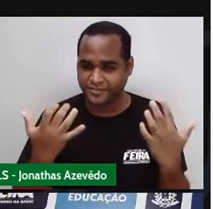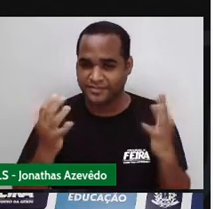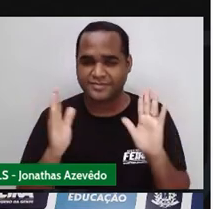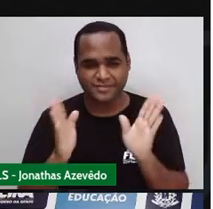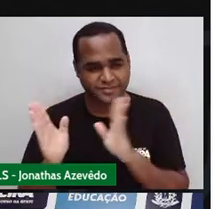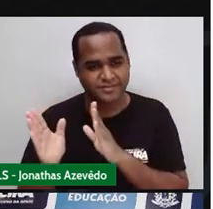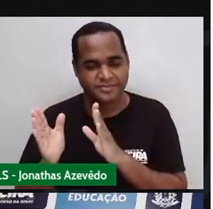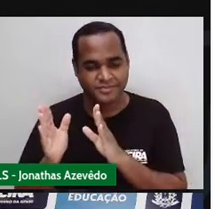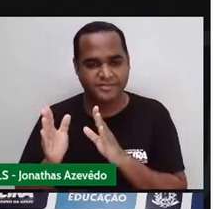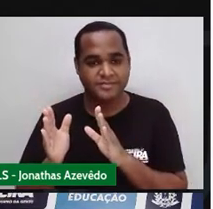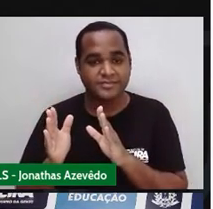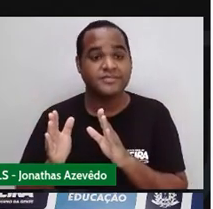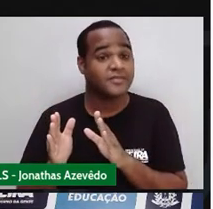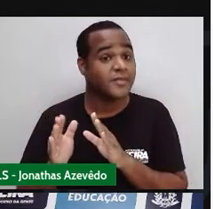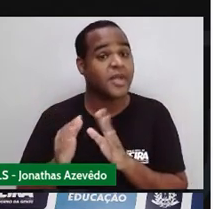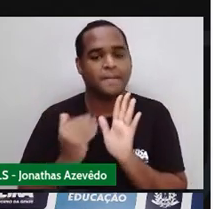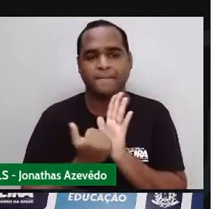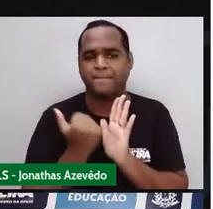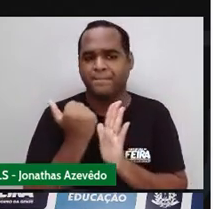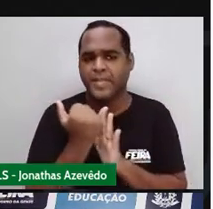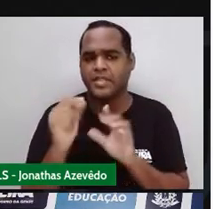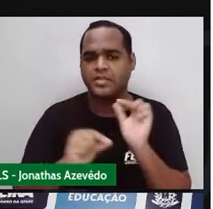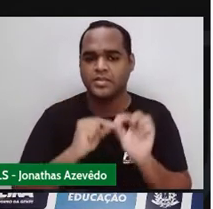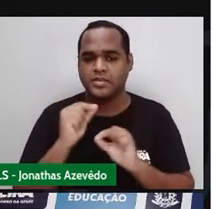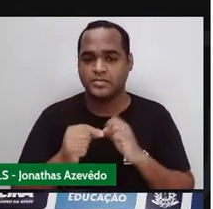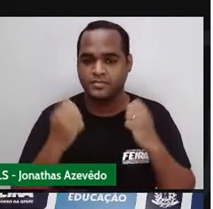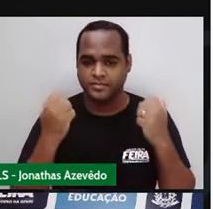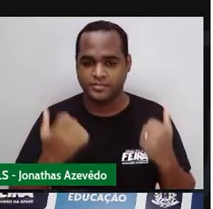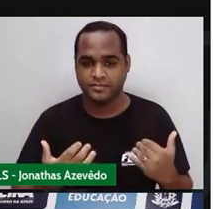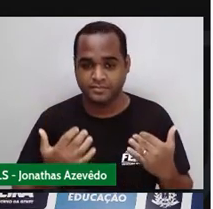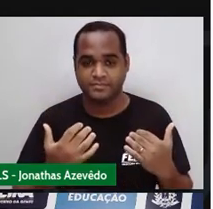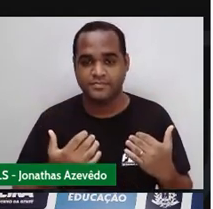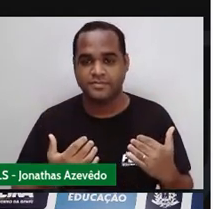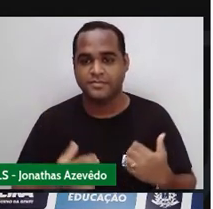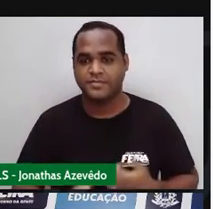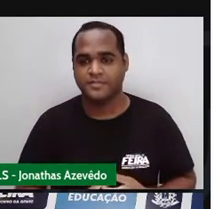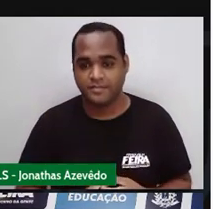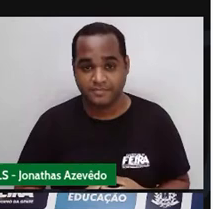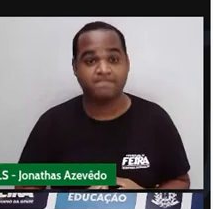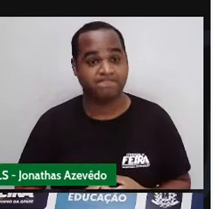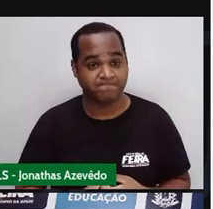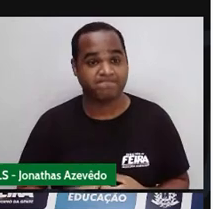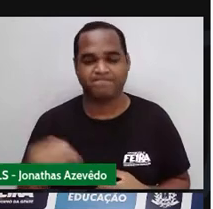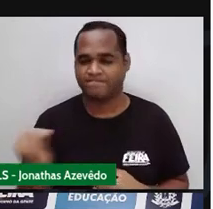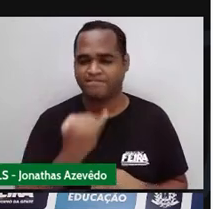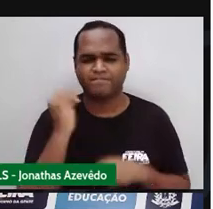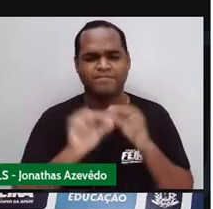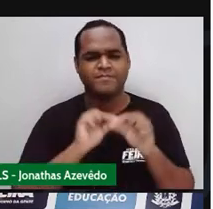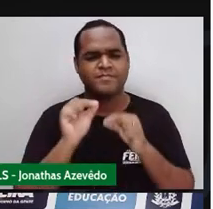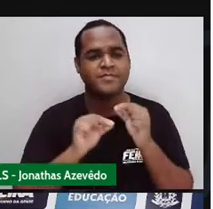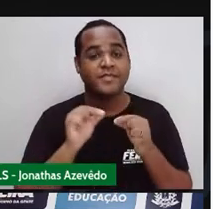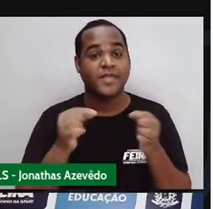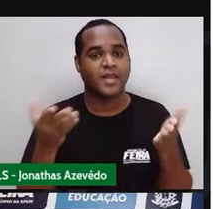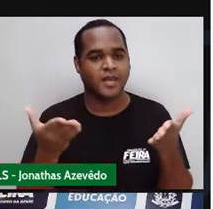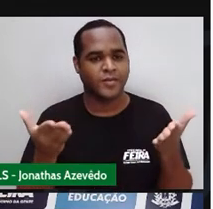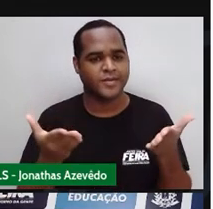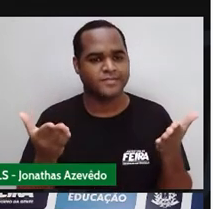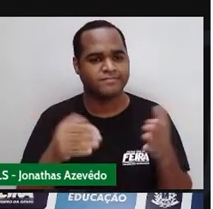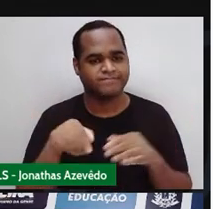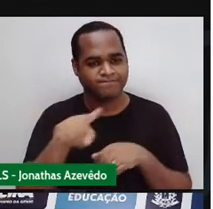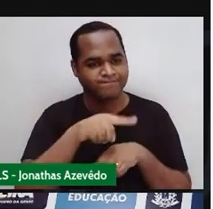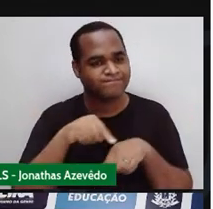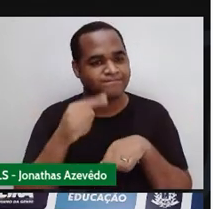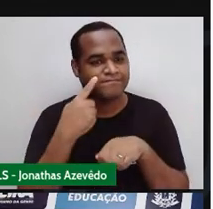assim, né? Para ficar mesmo interessante, né? Para ficar mesmo